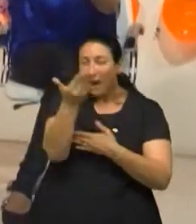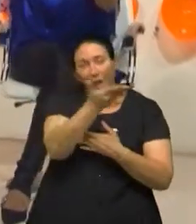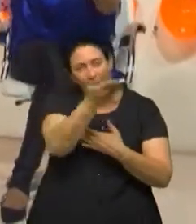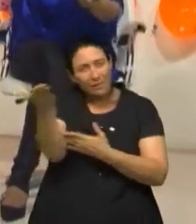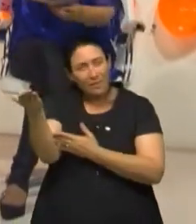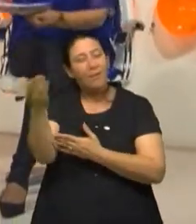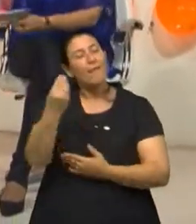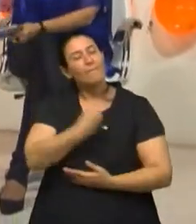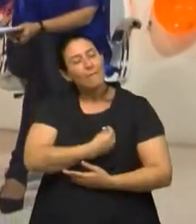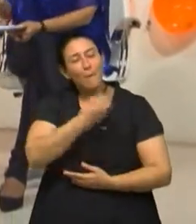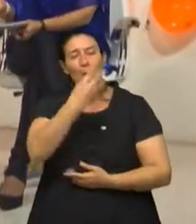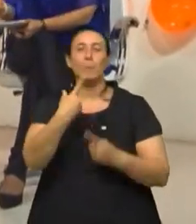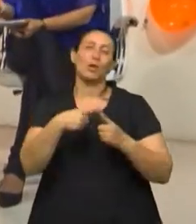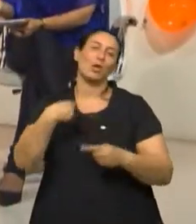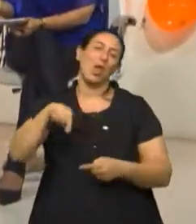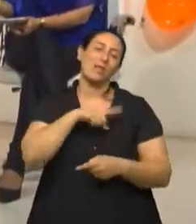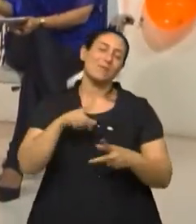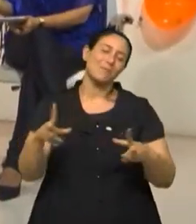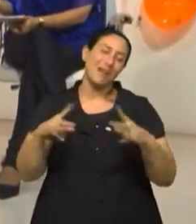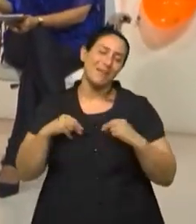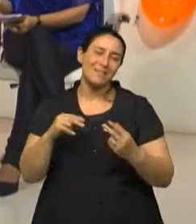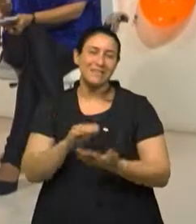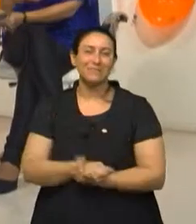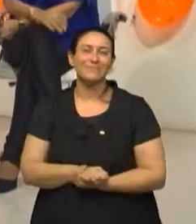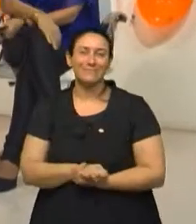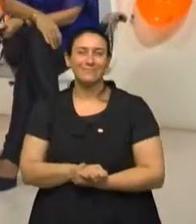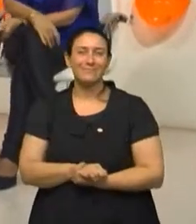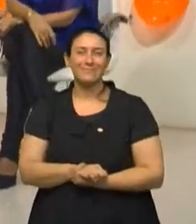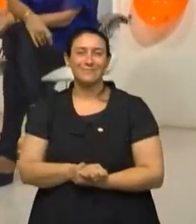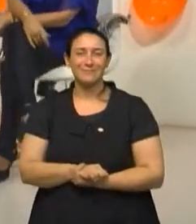vocês e viva bem, porque a gente merece, né?